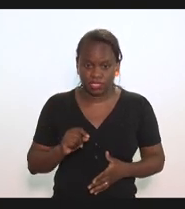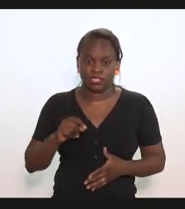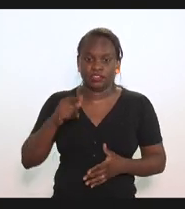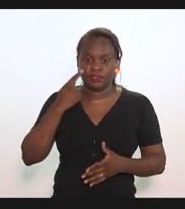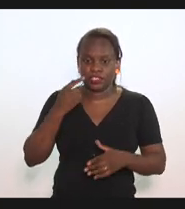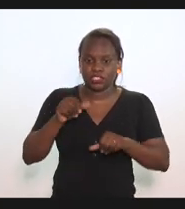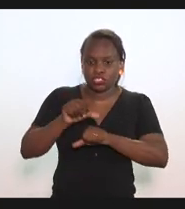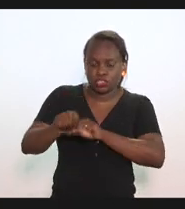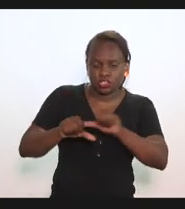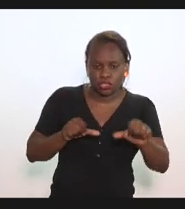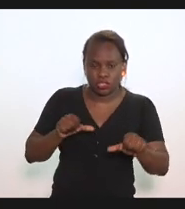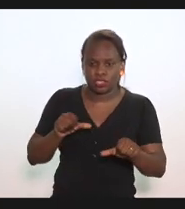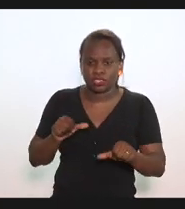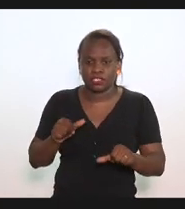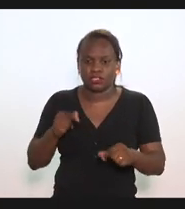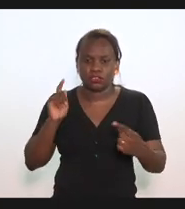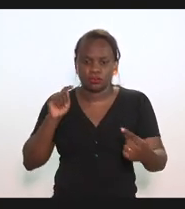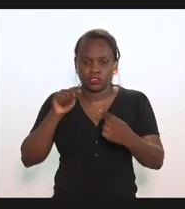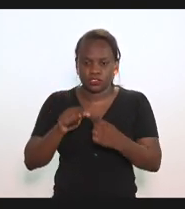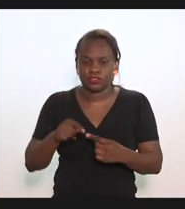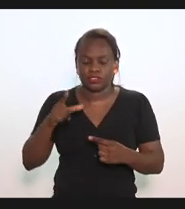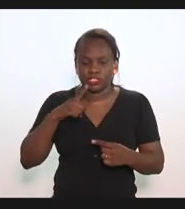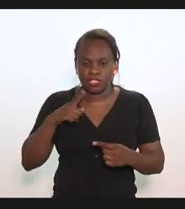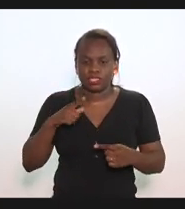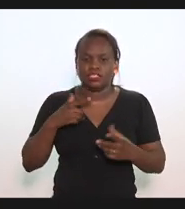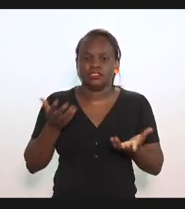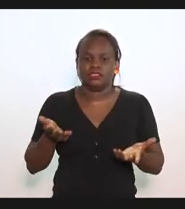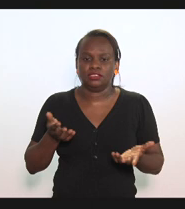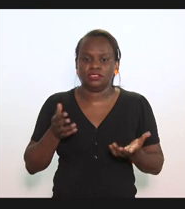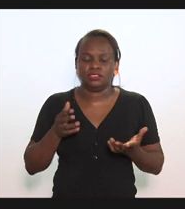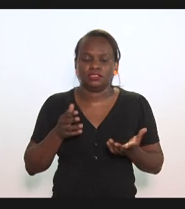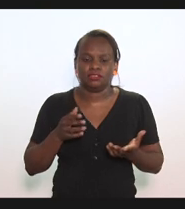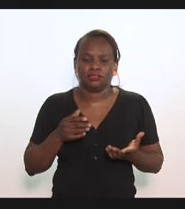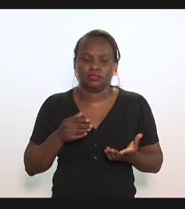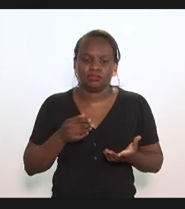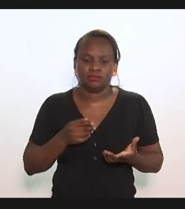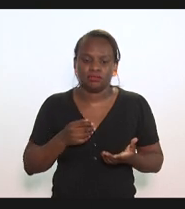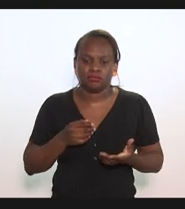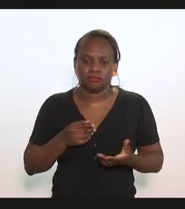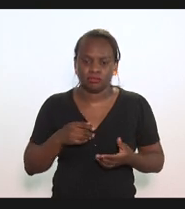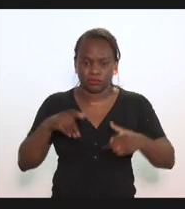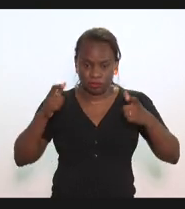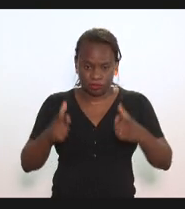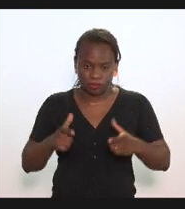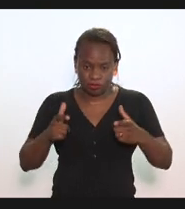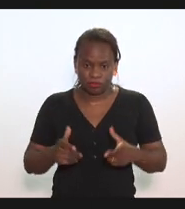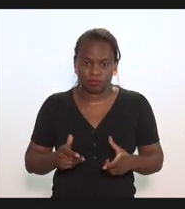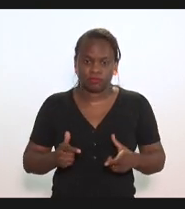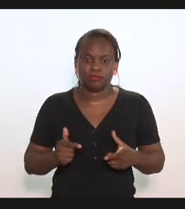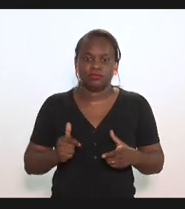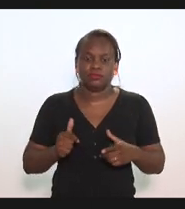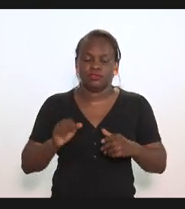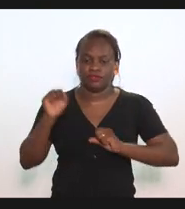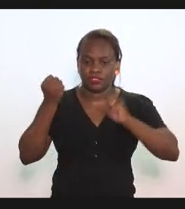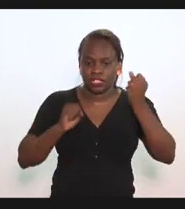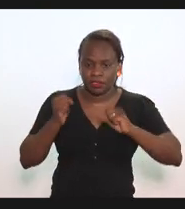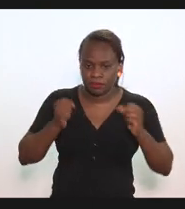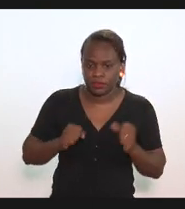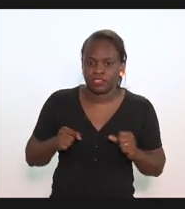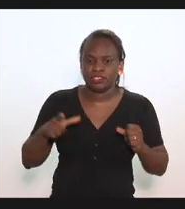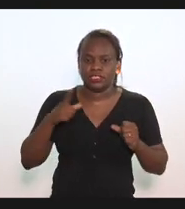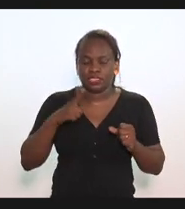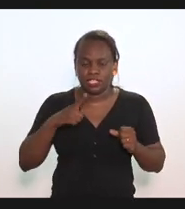invertesse, que é um dos objetivos de volume, onde o local, os munhos fluminenses